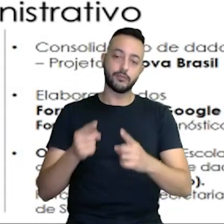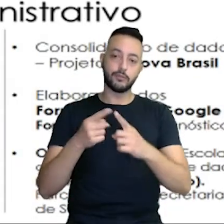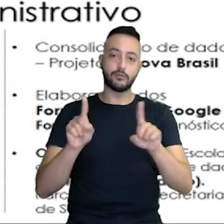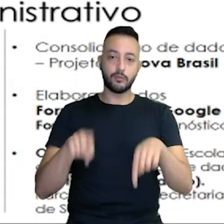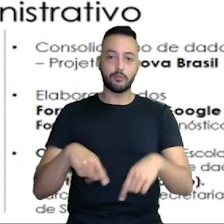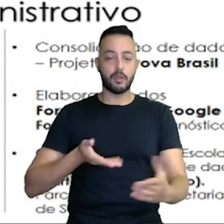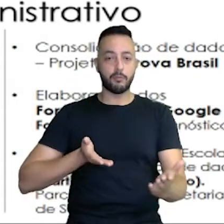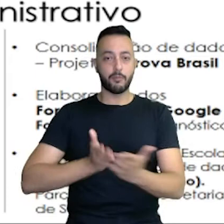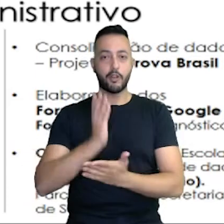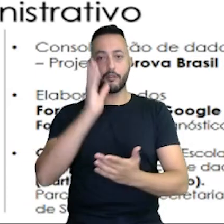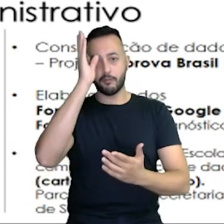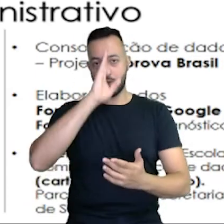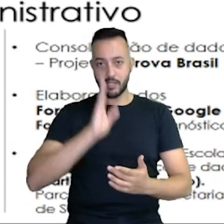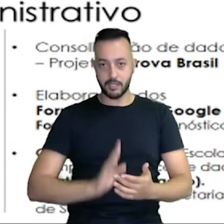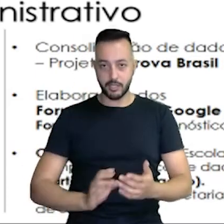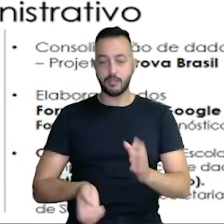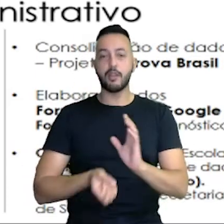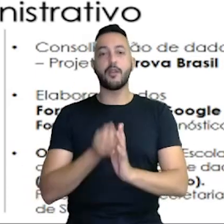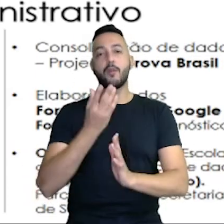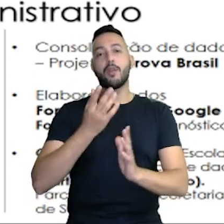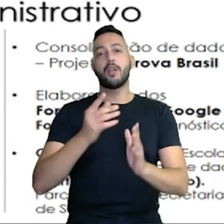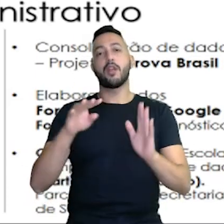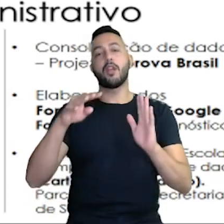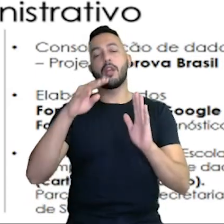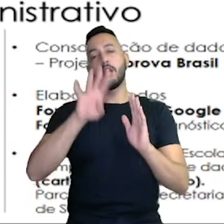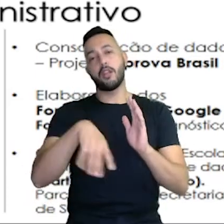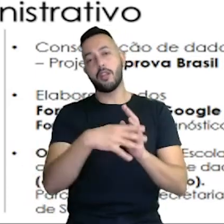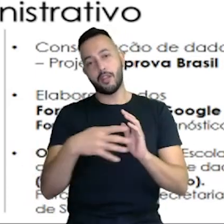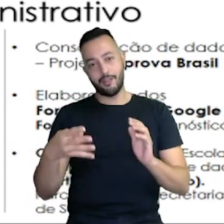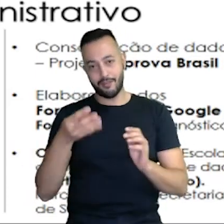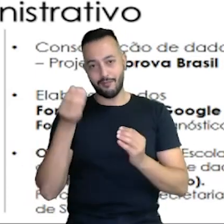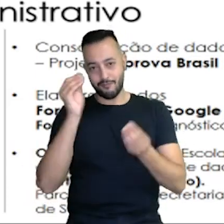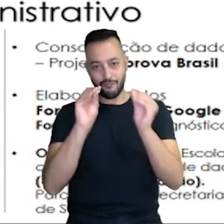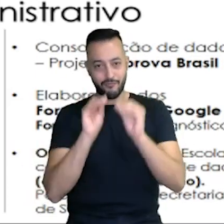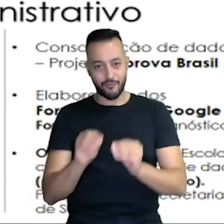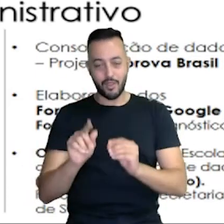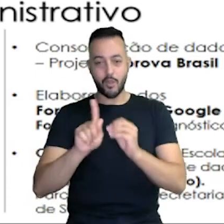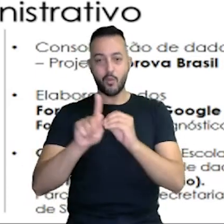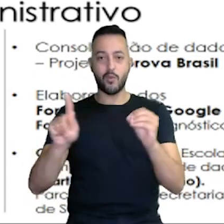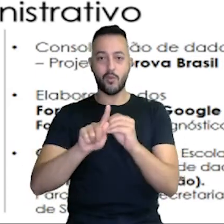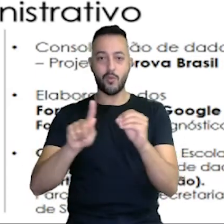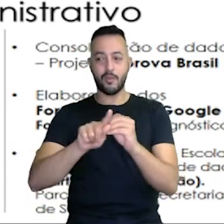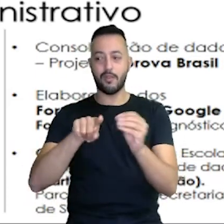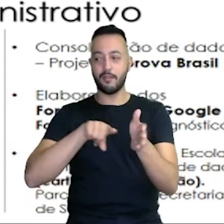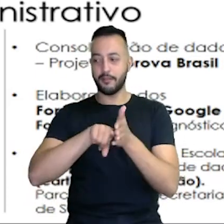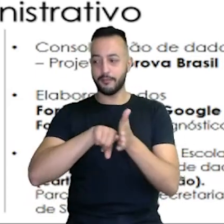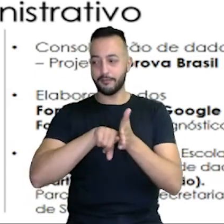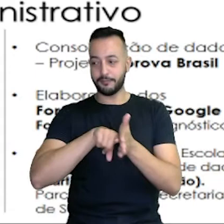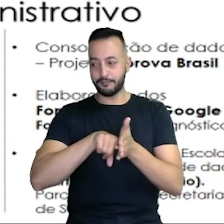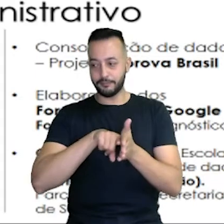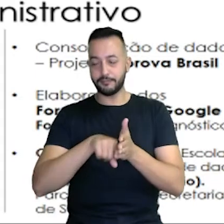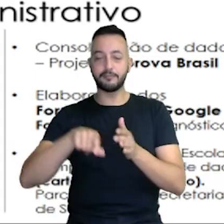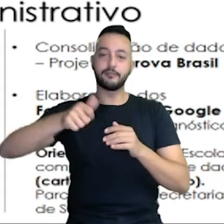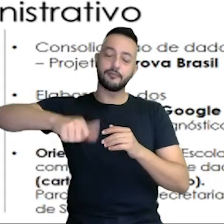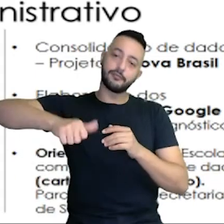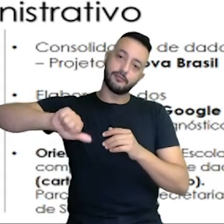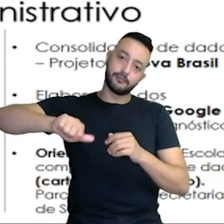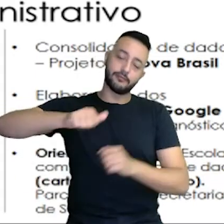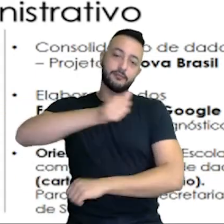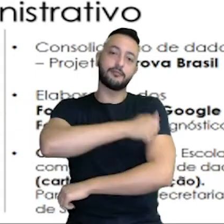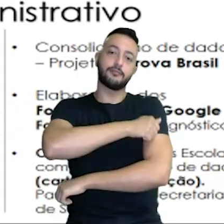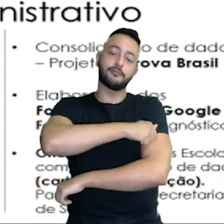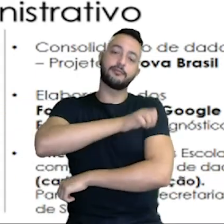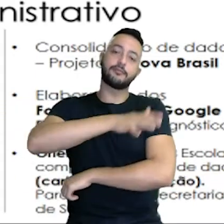A Prova Brasil, elaboração do formulário do Google Form para fazer as pesquisas e as avaliações com os